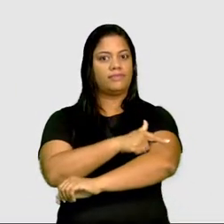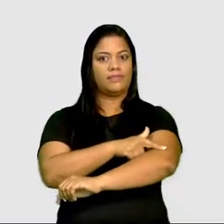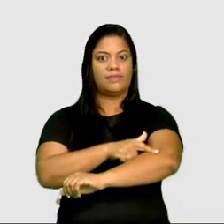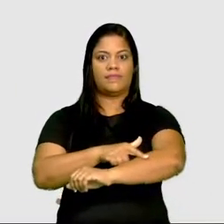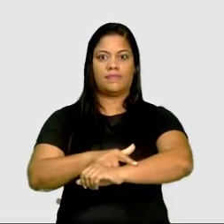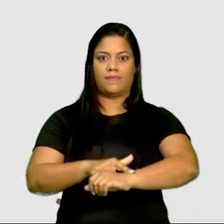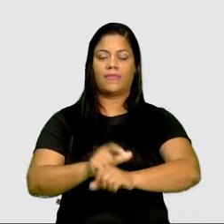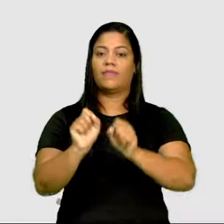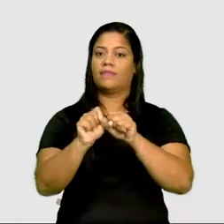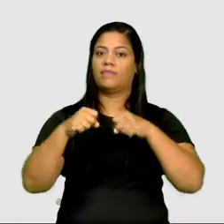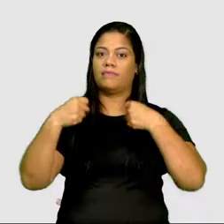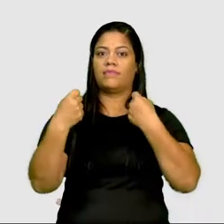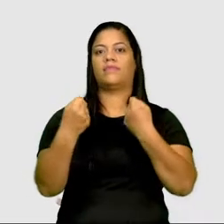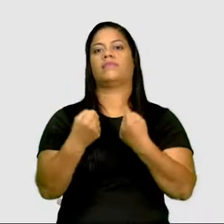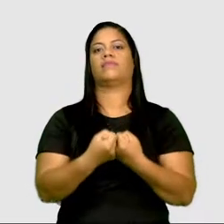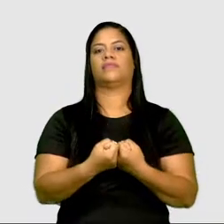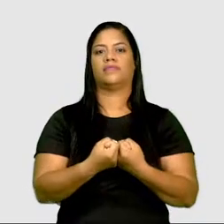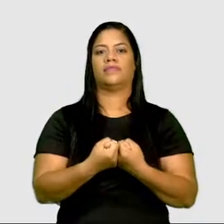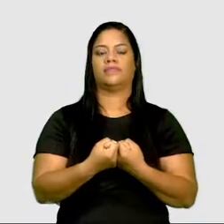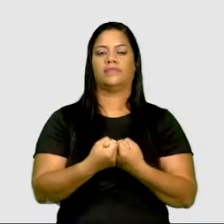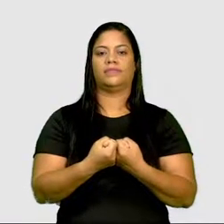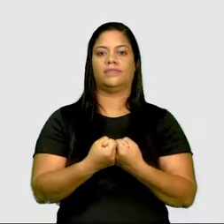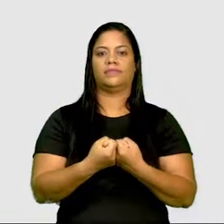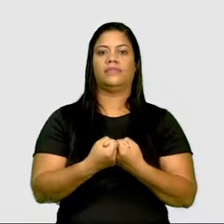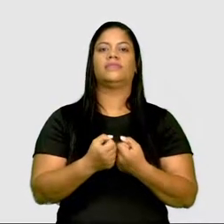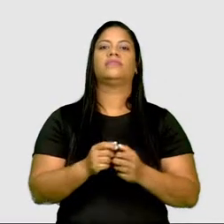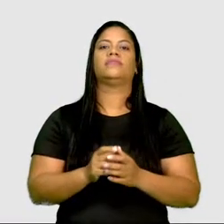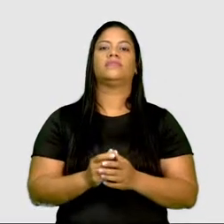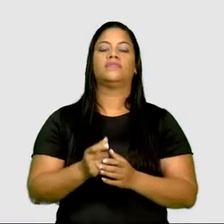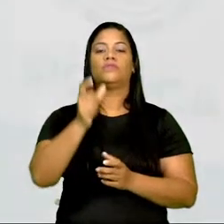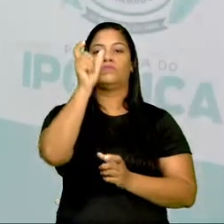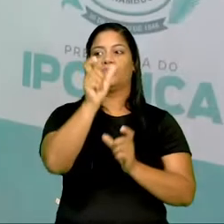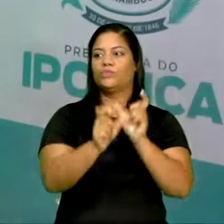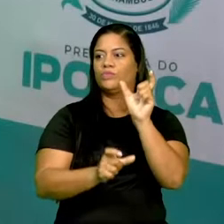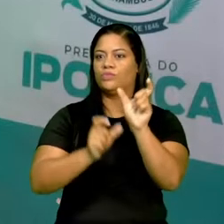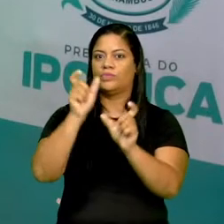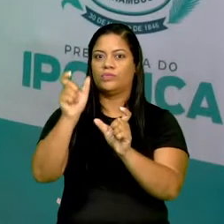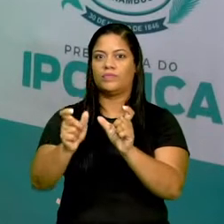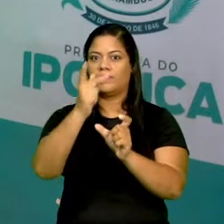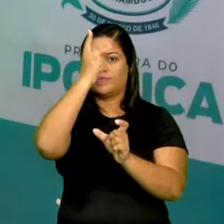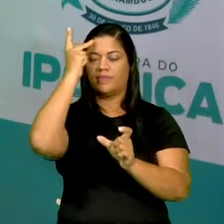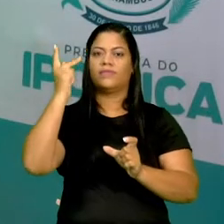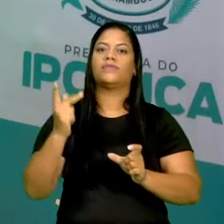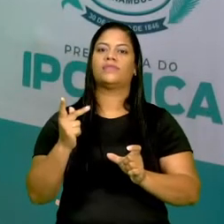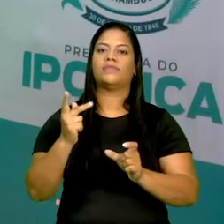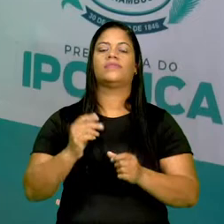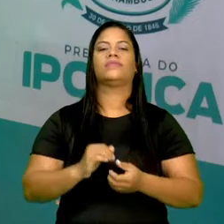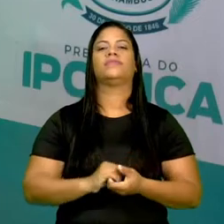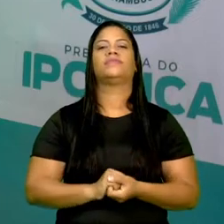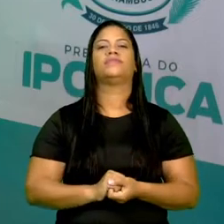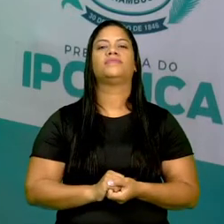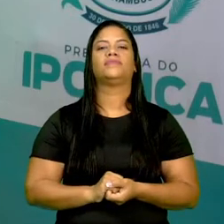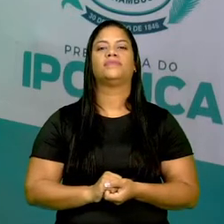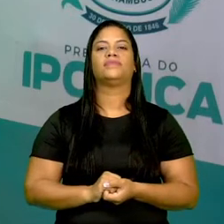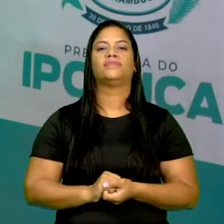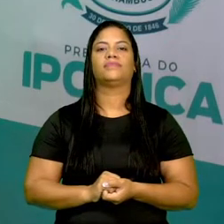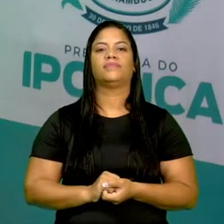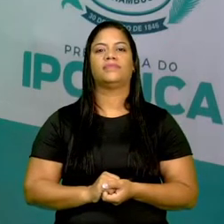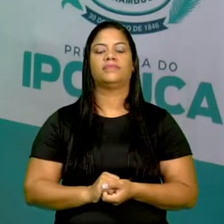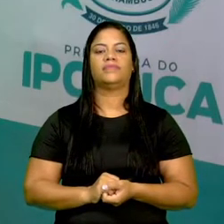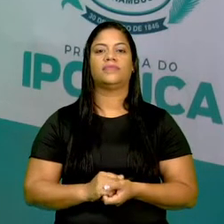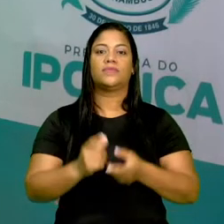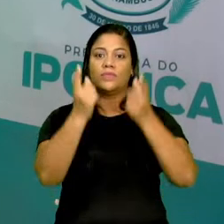socialmente com outra pessoa. Então, por isso que ele é do